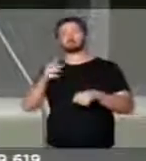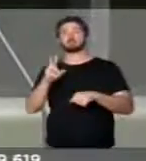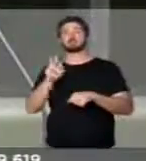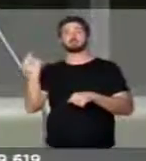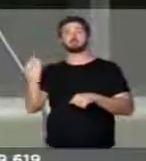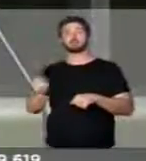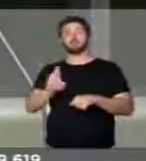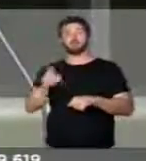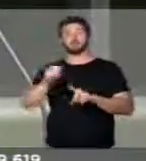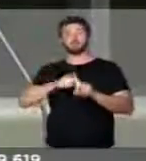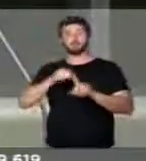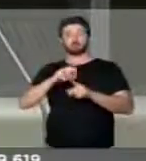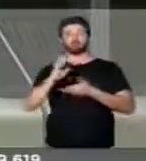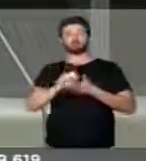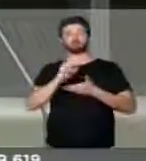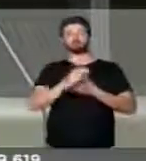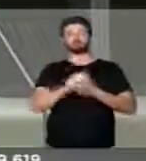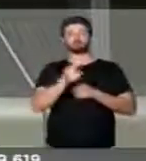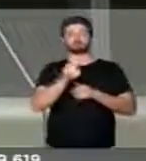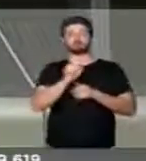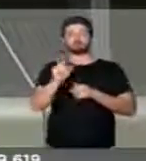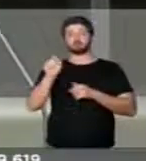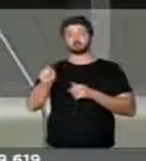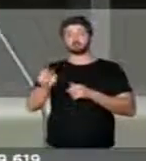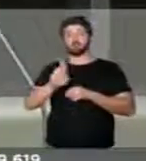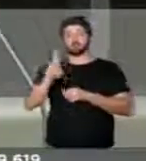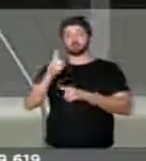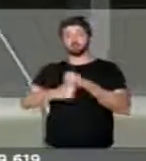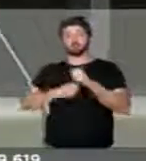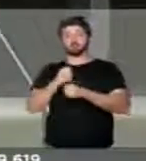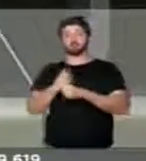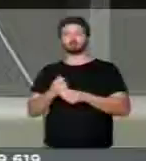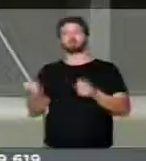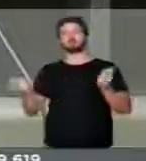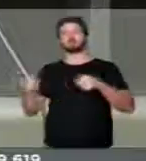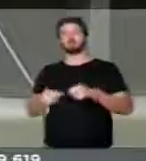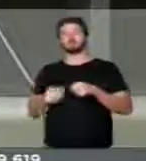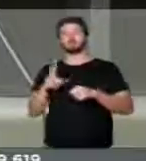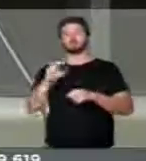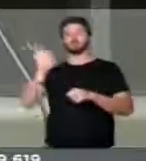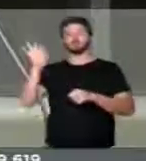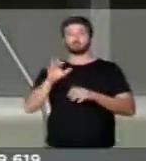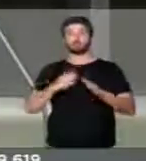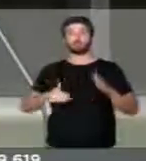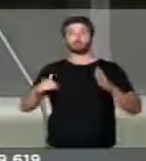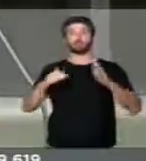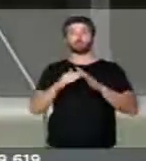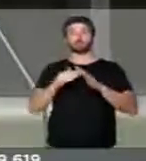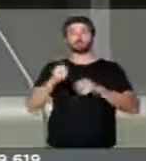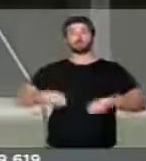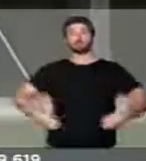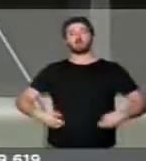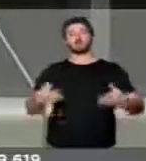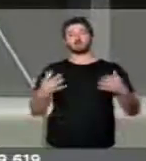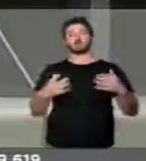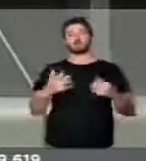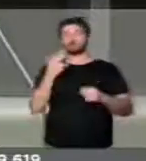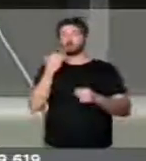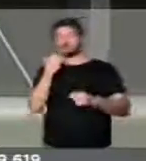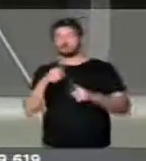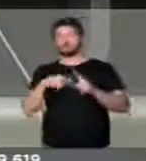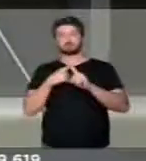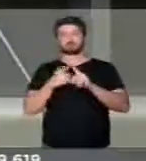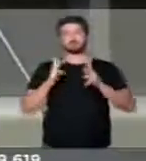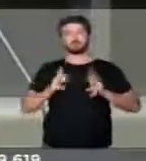mensais, R 600 mil anuais, dava para 50% de toda a despesa de alimentação,